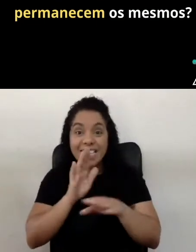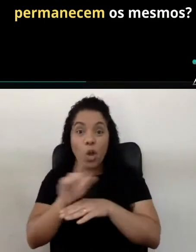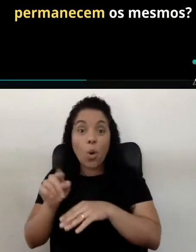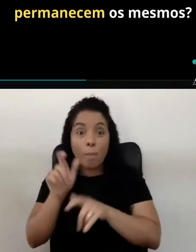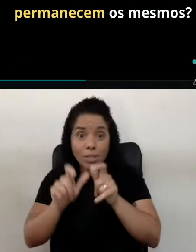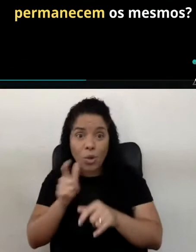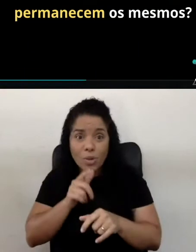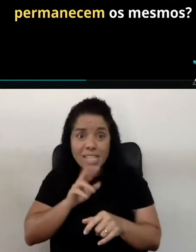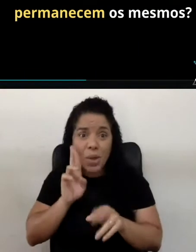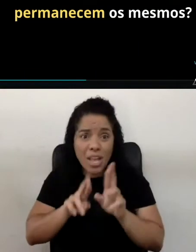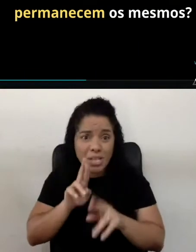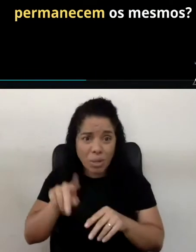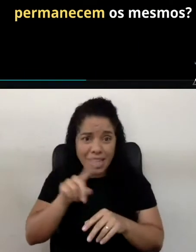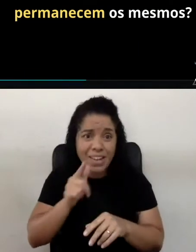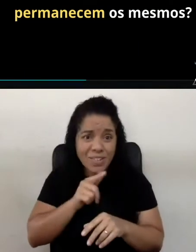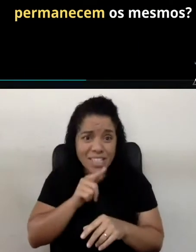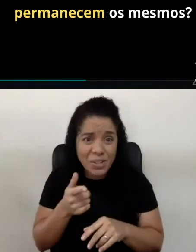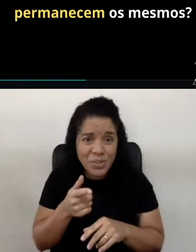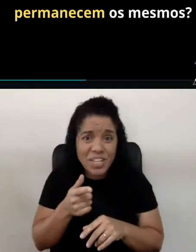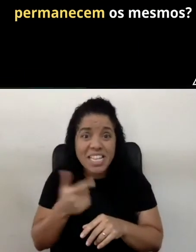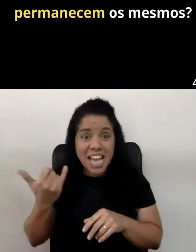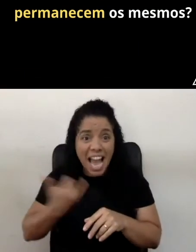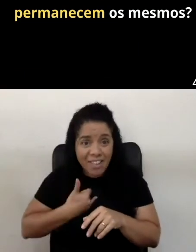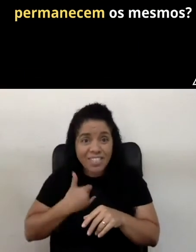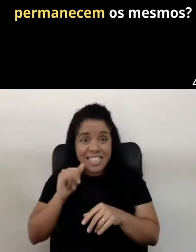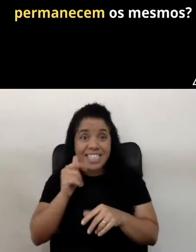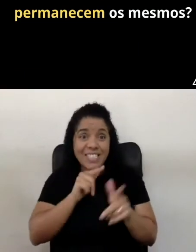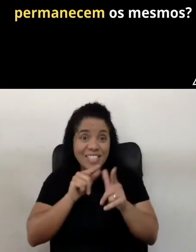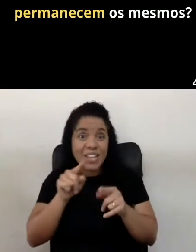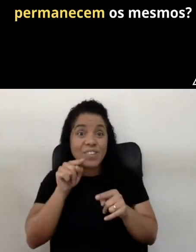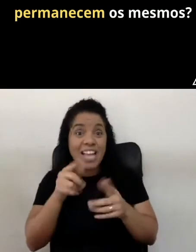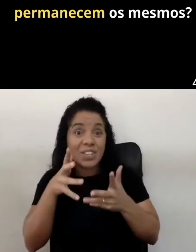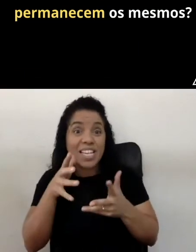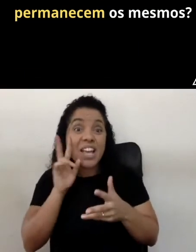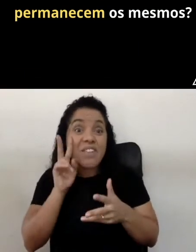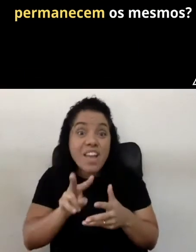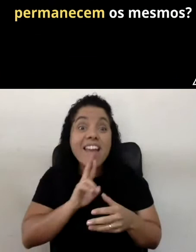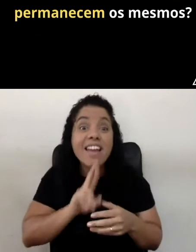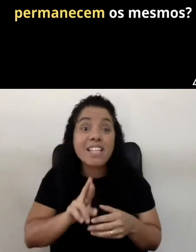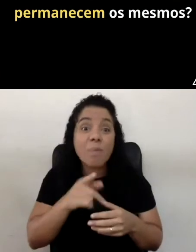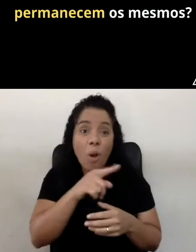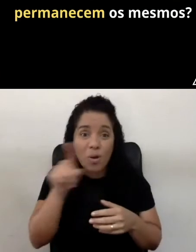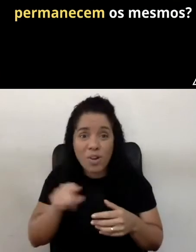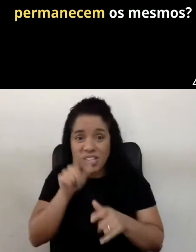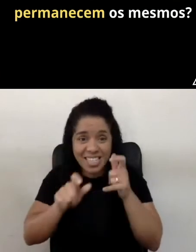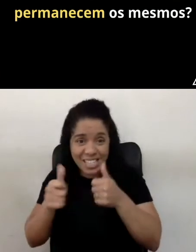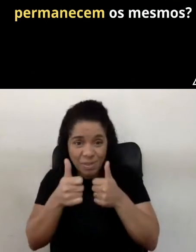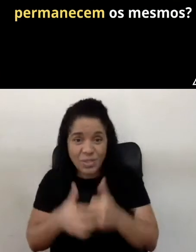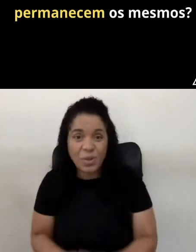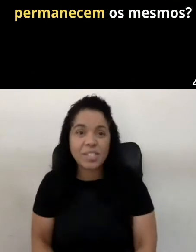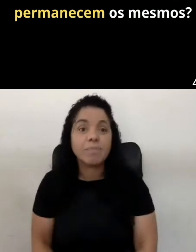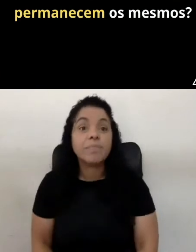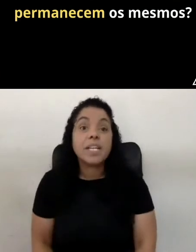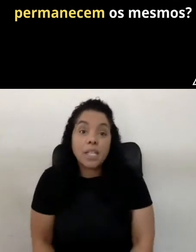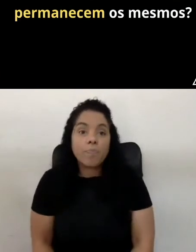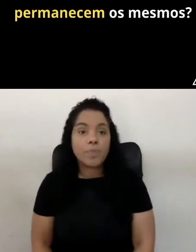responder, vocês me dão um toque aí, se vocês conseguiram, é, se eu gostaria de ver a resposta aí, né. É, então,